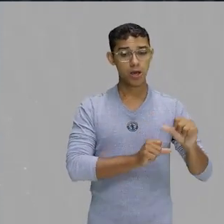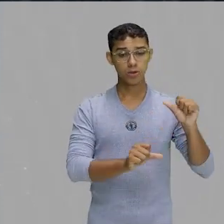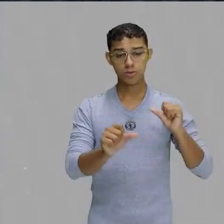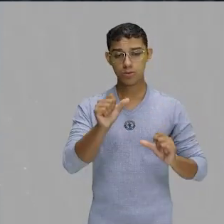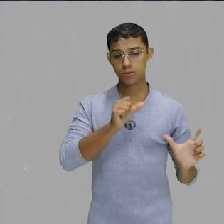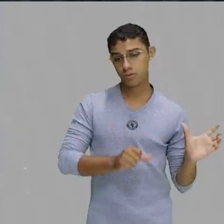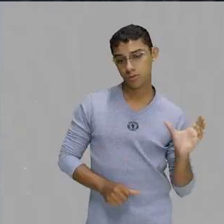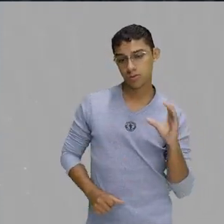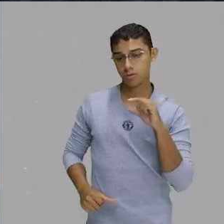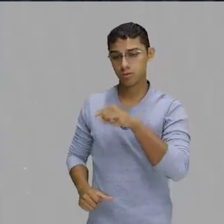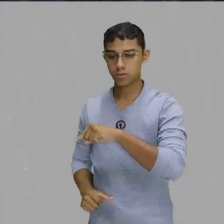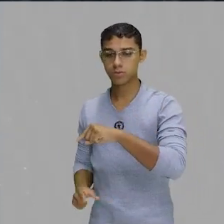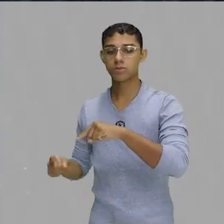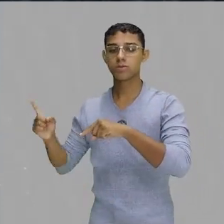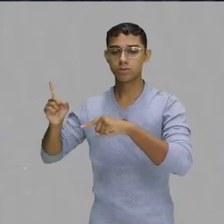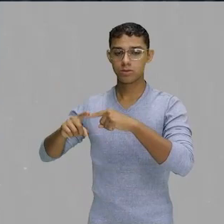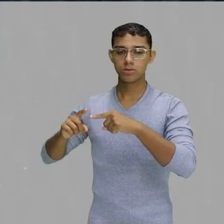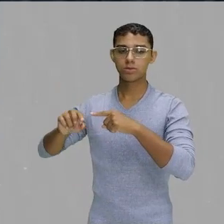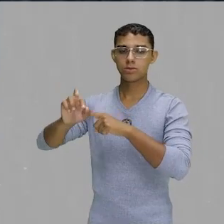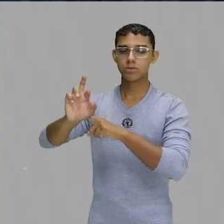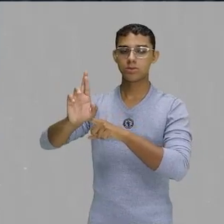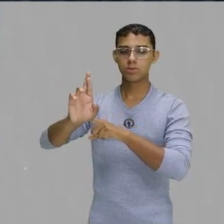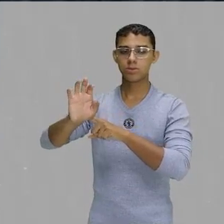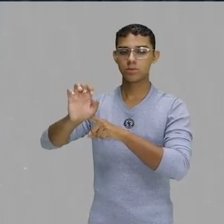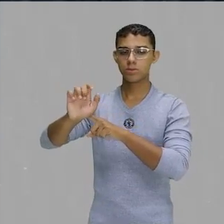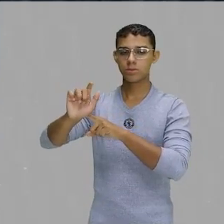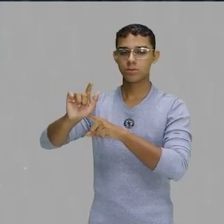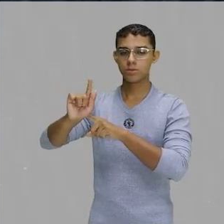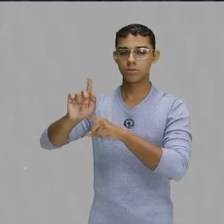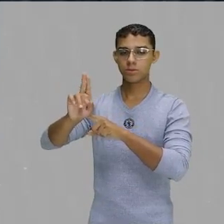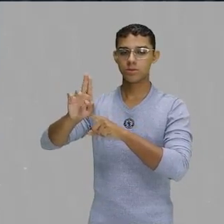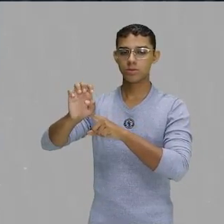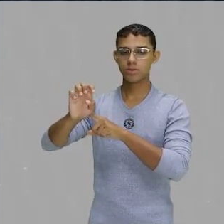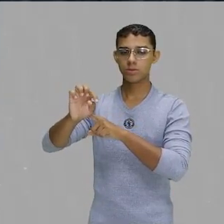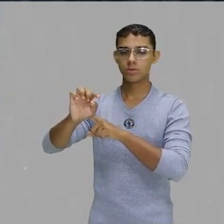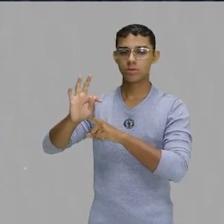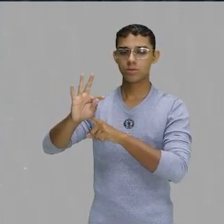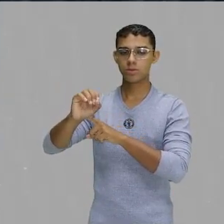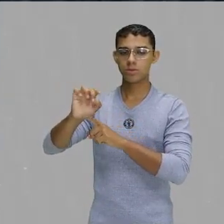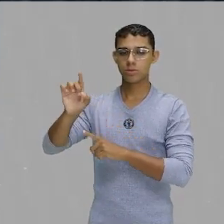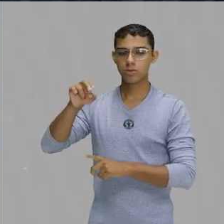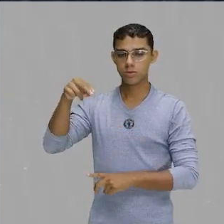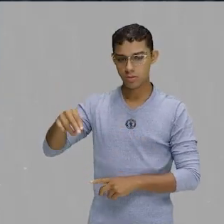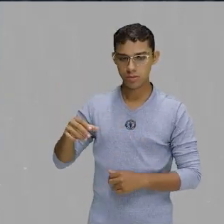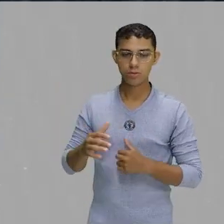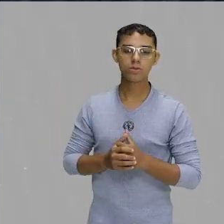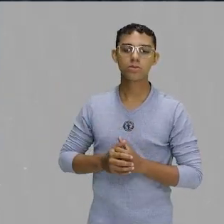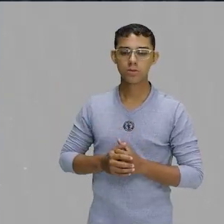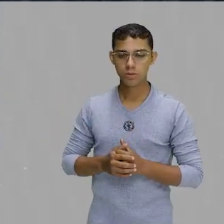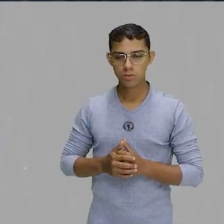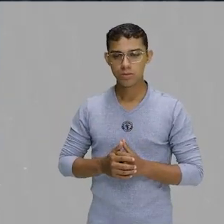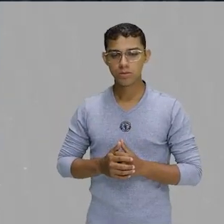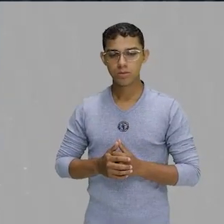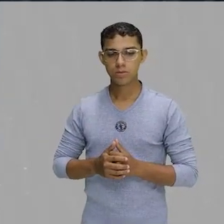rendeu definitivamente ao reggaeton e já se juntou com o Fawzin para fazer música, com o próprio